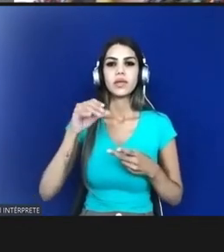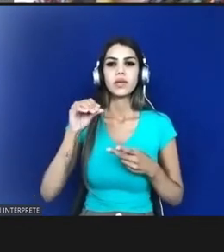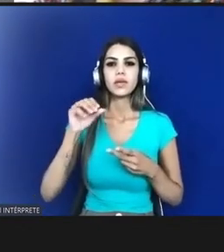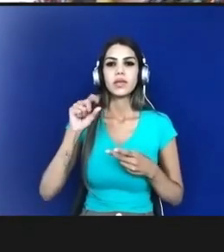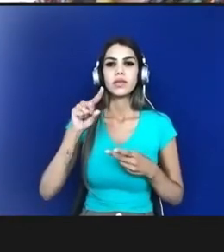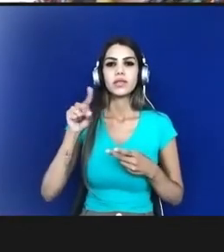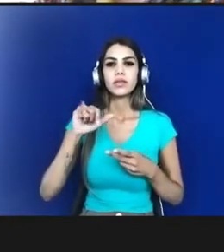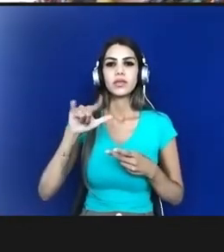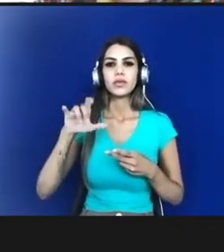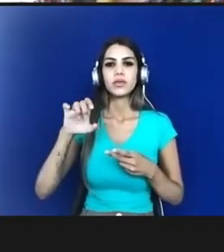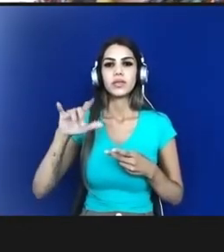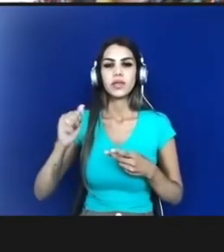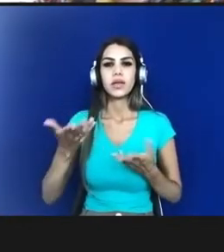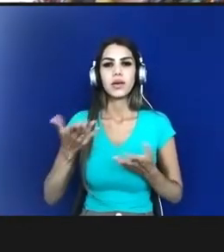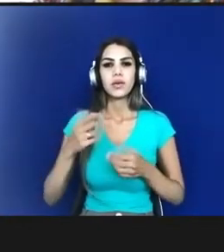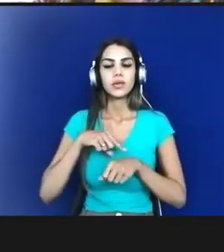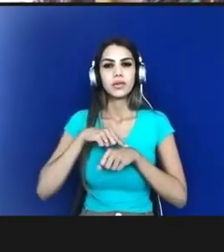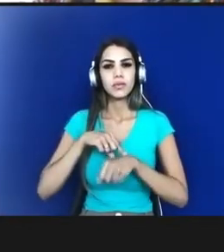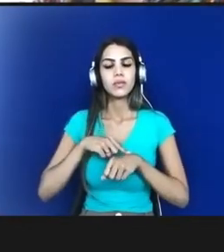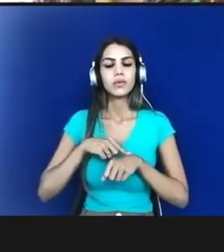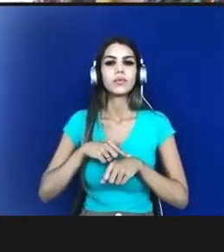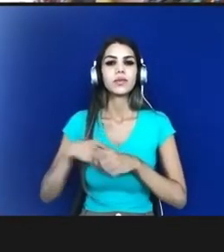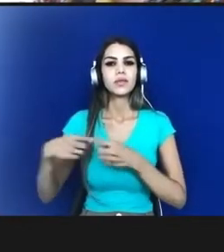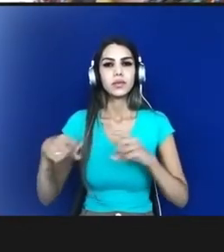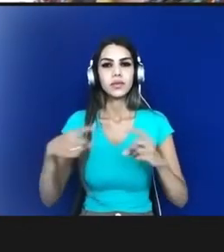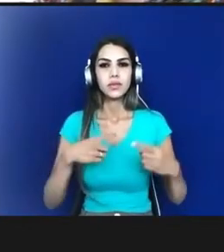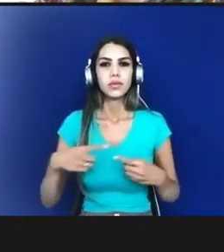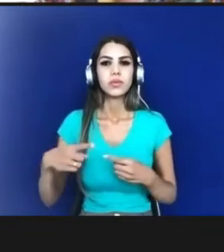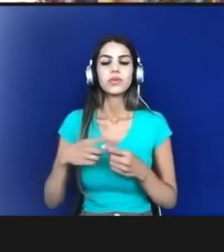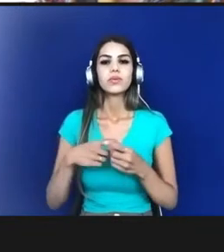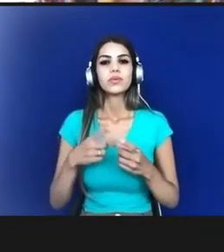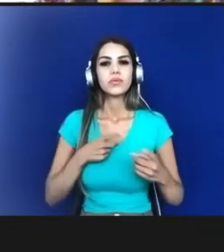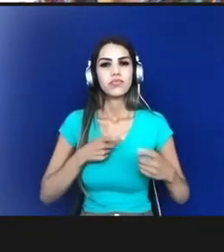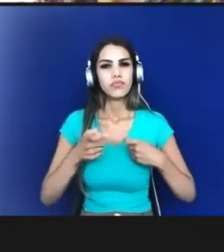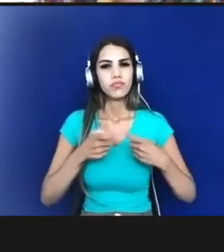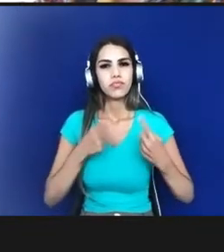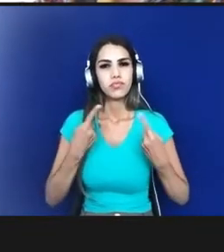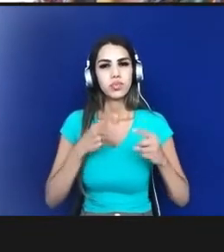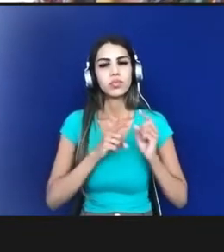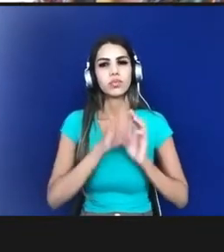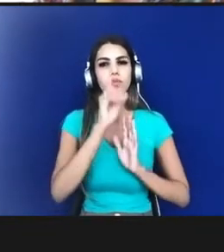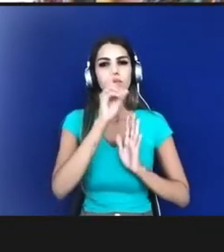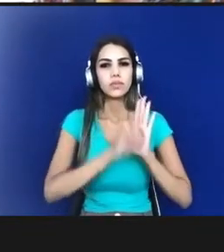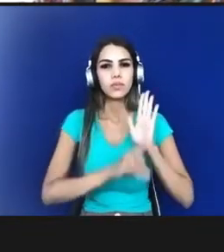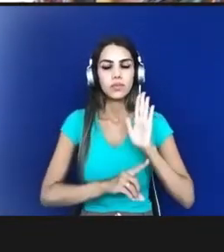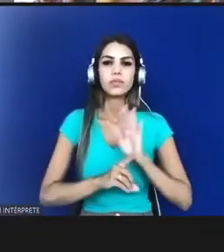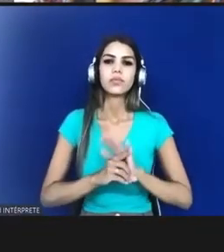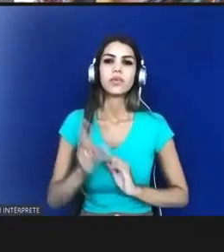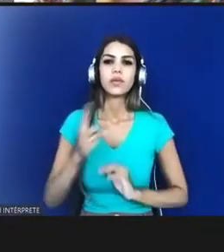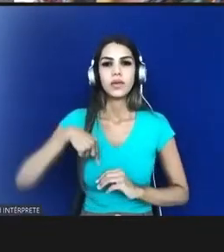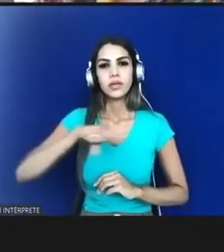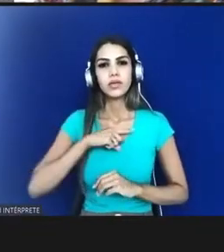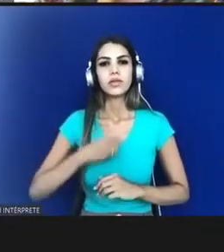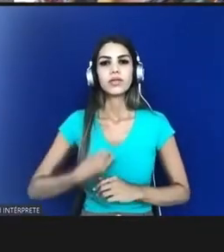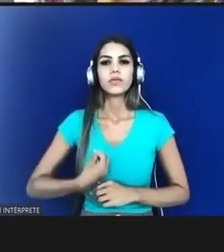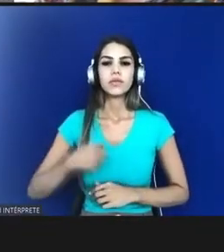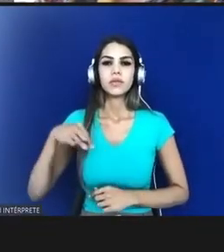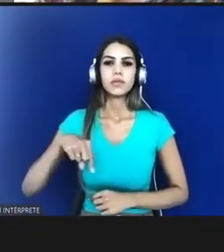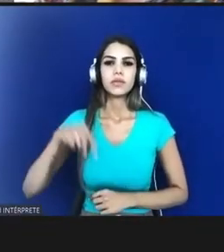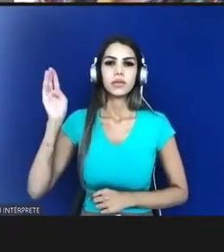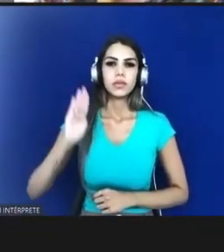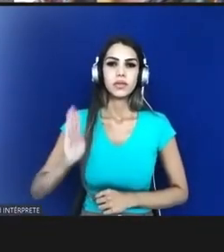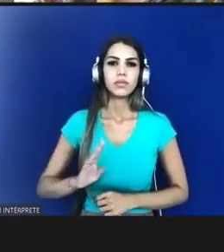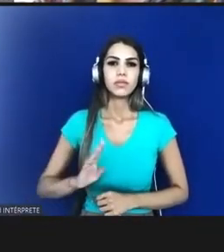sessão que é discutir a guerra contra os direitos né o que a gente vivencia hoje no Brasil é uma